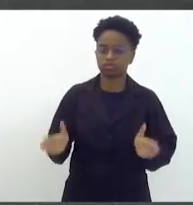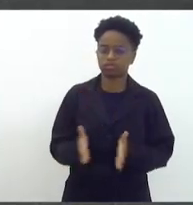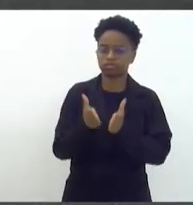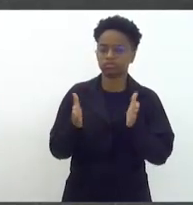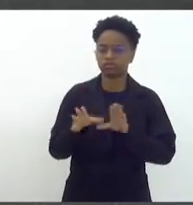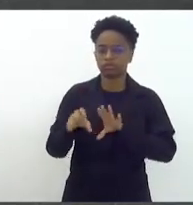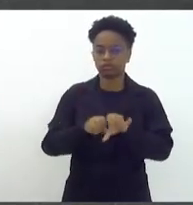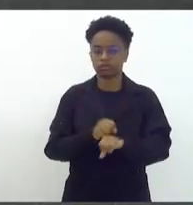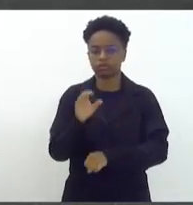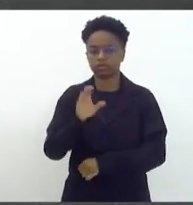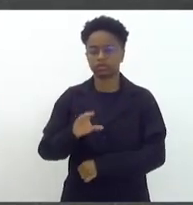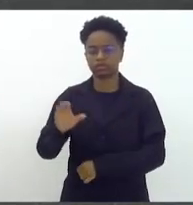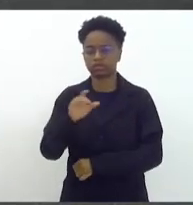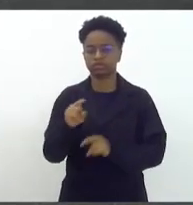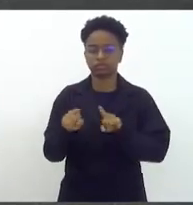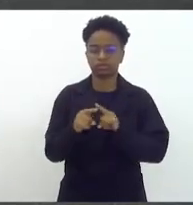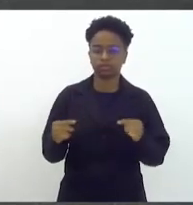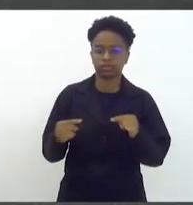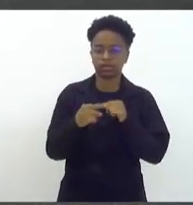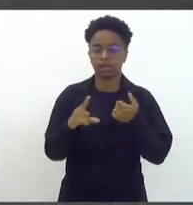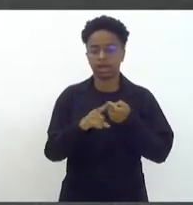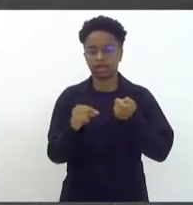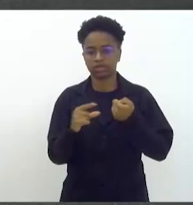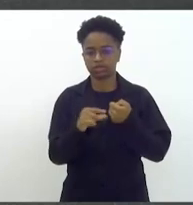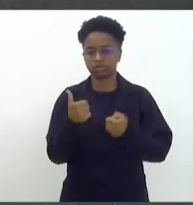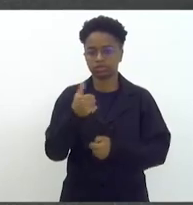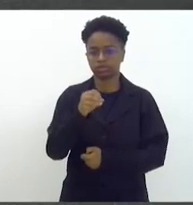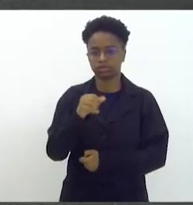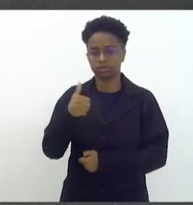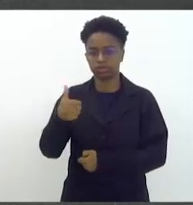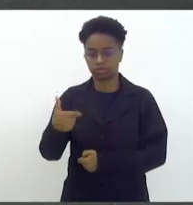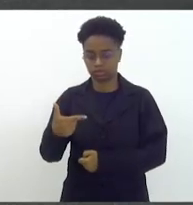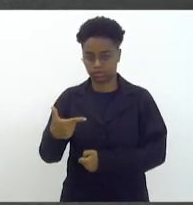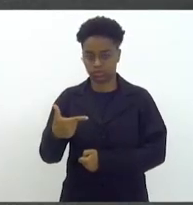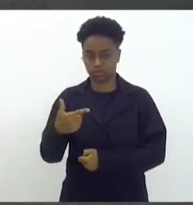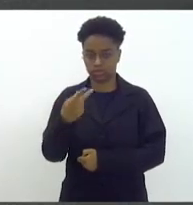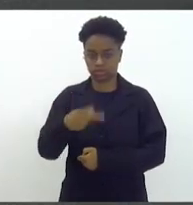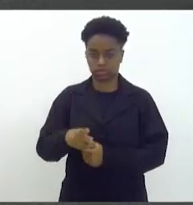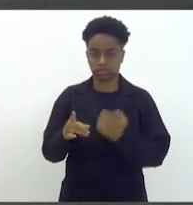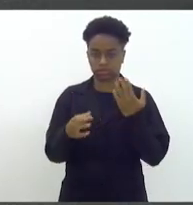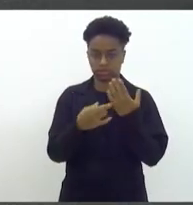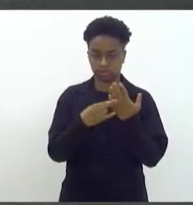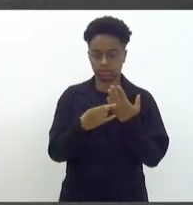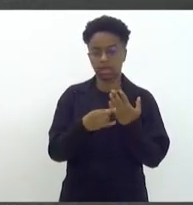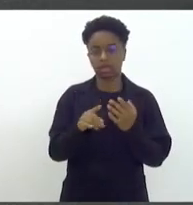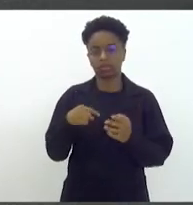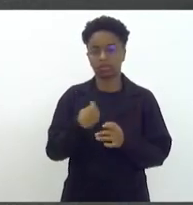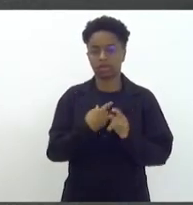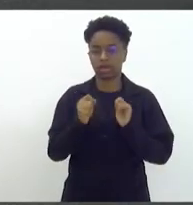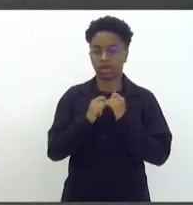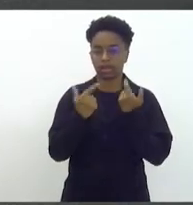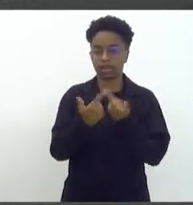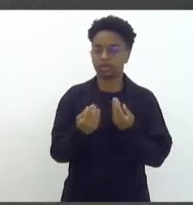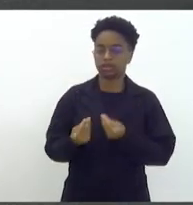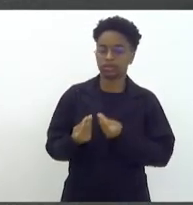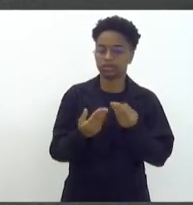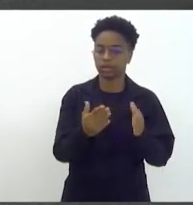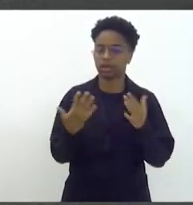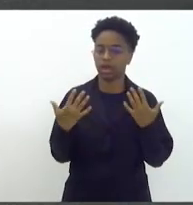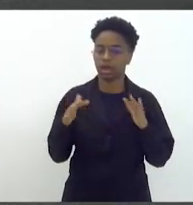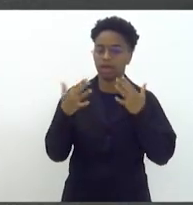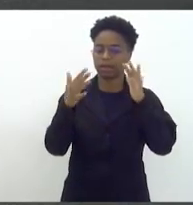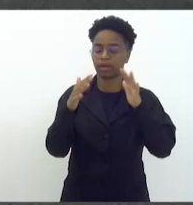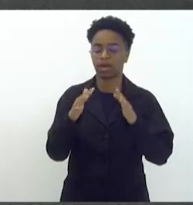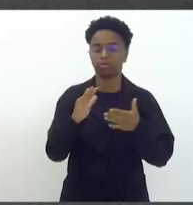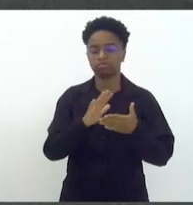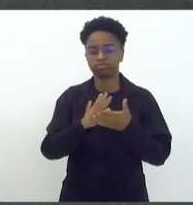Em conformidade com o artigo 102 do Regimento Interno, a Assembleia Legislativa do Estado do Rio de Janeiro confere a moção de aplausos,